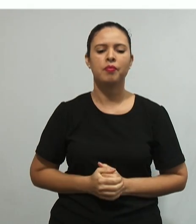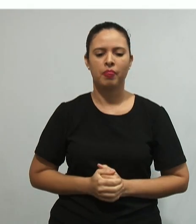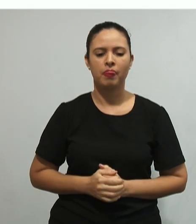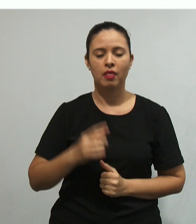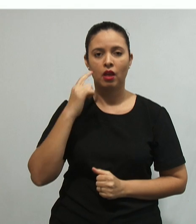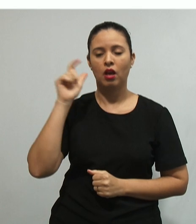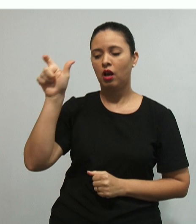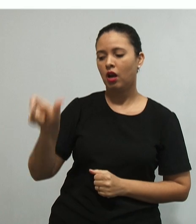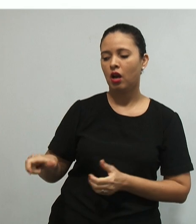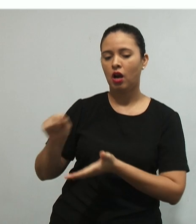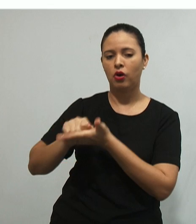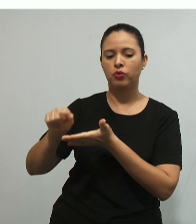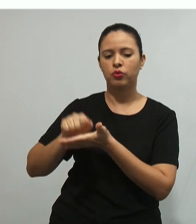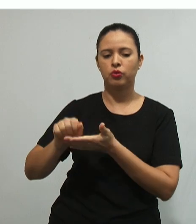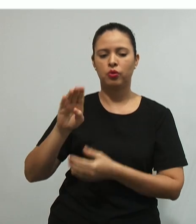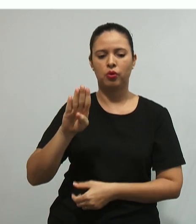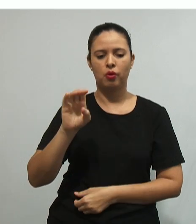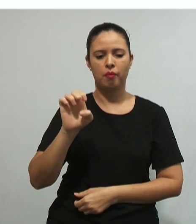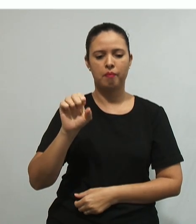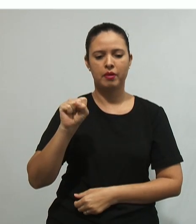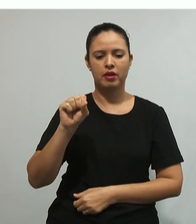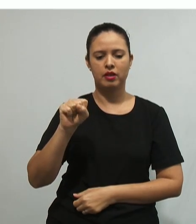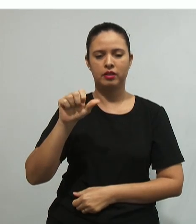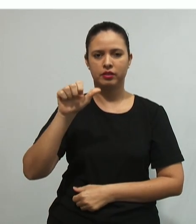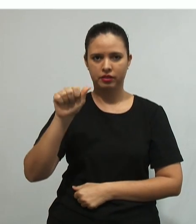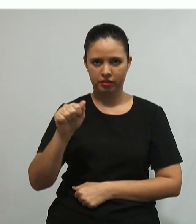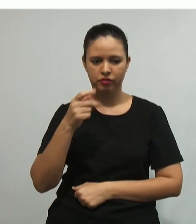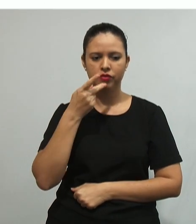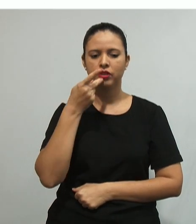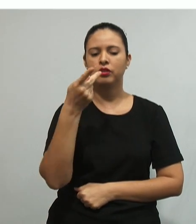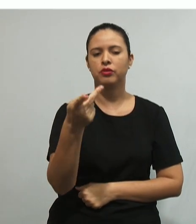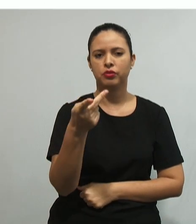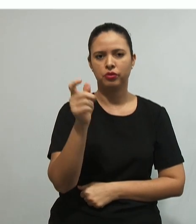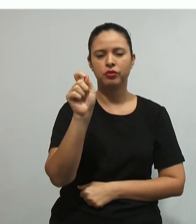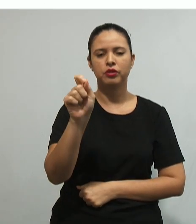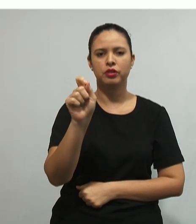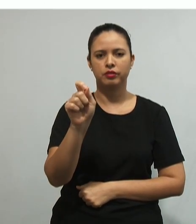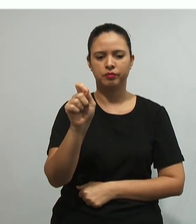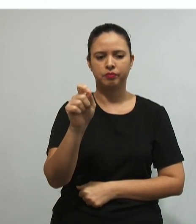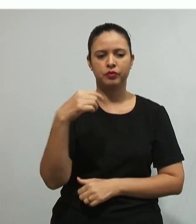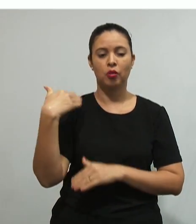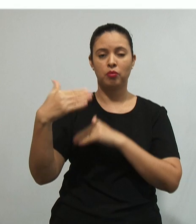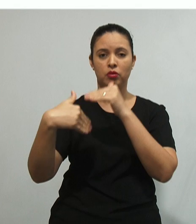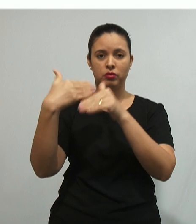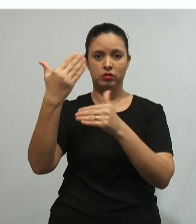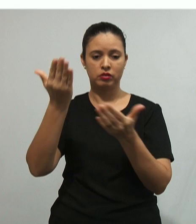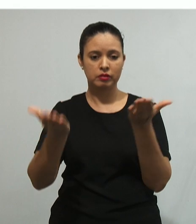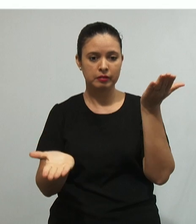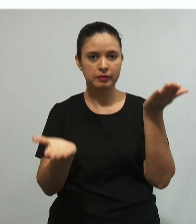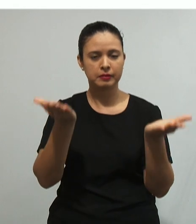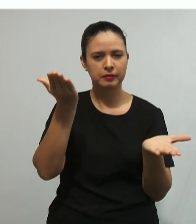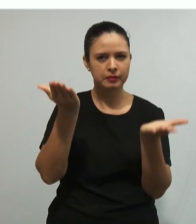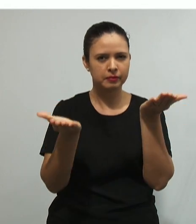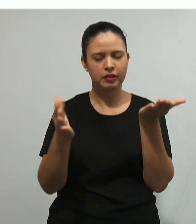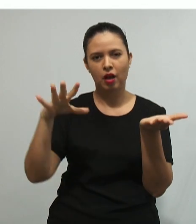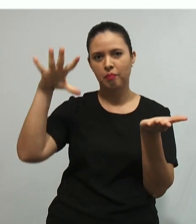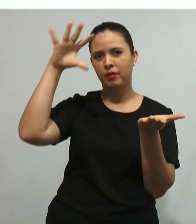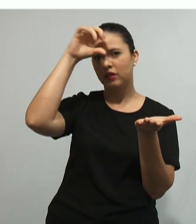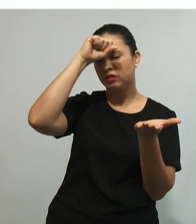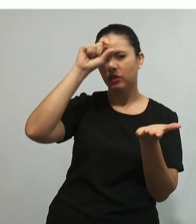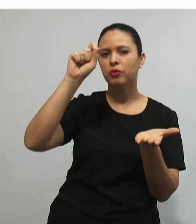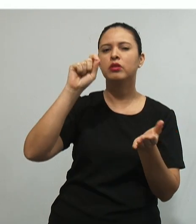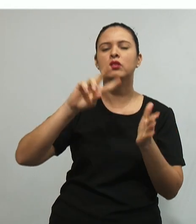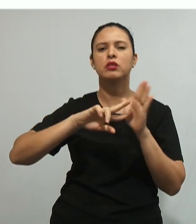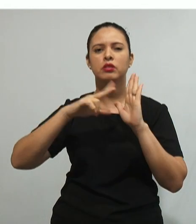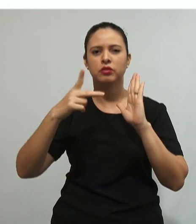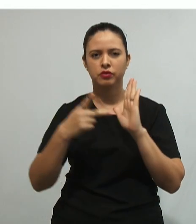falando sobre esse processo de equilibração que eu estava apresentando para vocês. O processo de equilibração majorante compreende